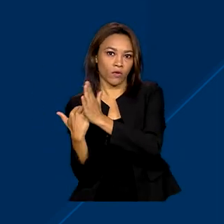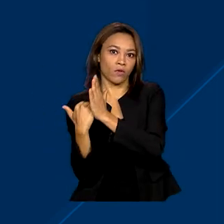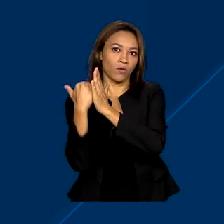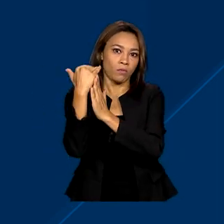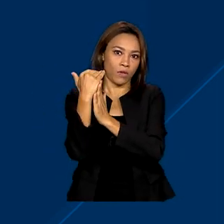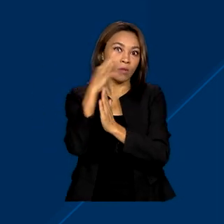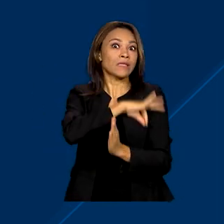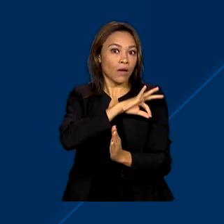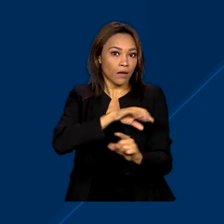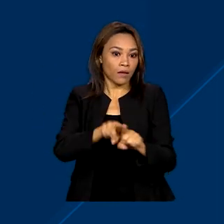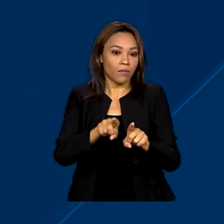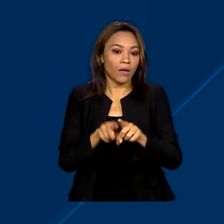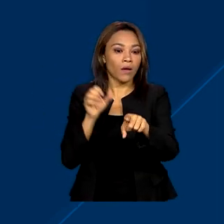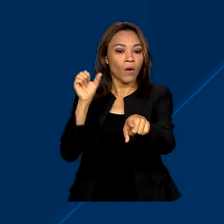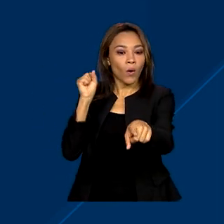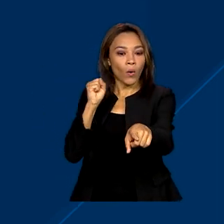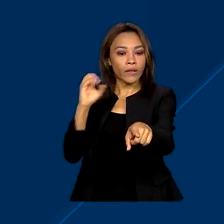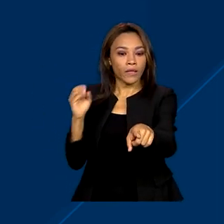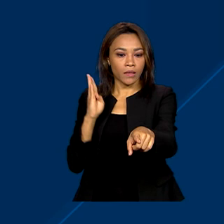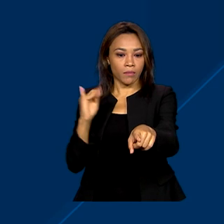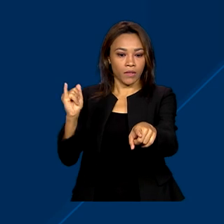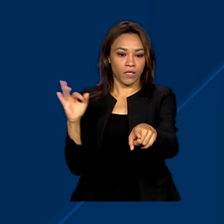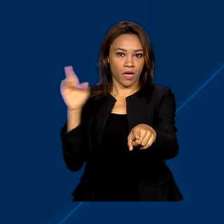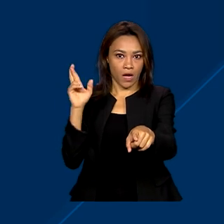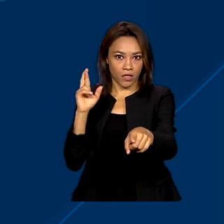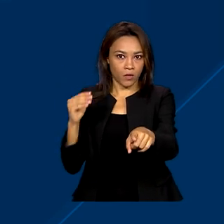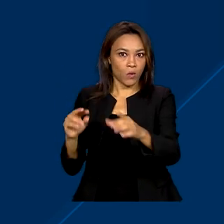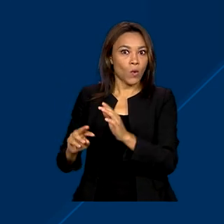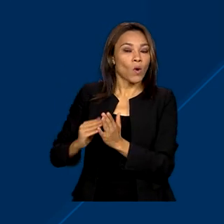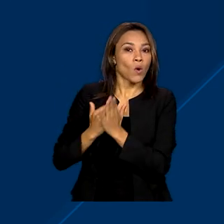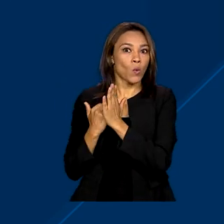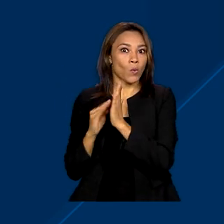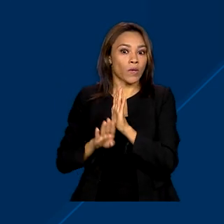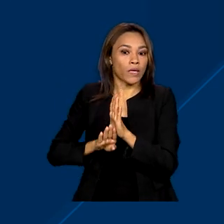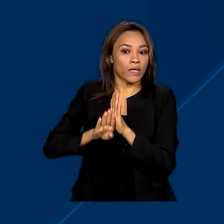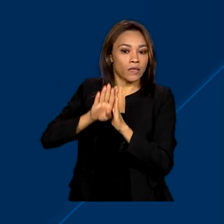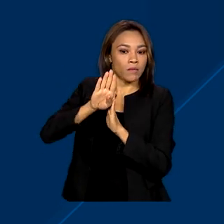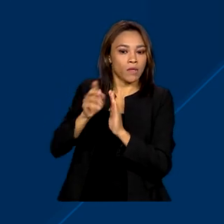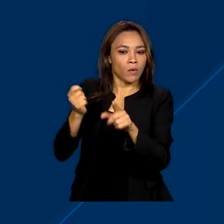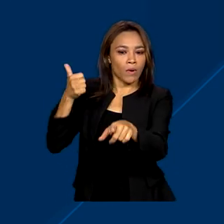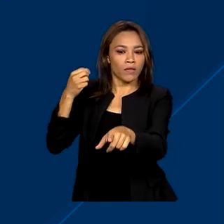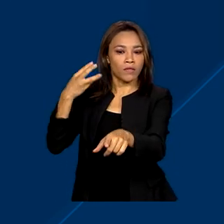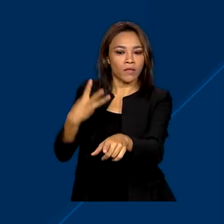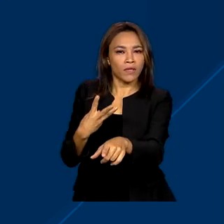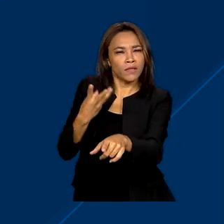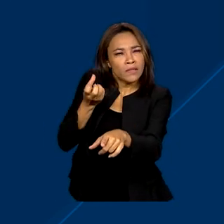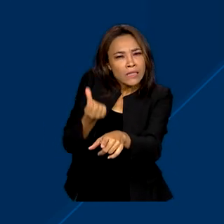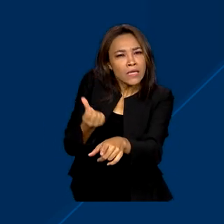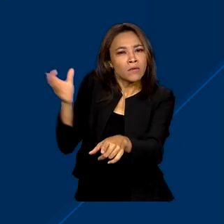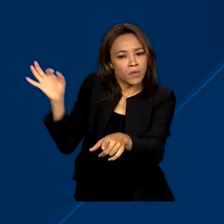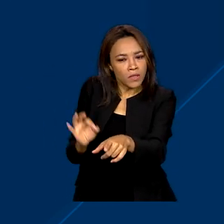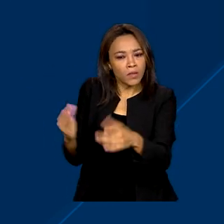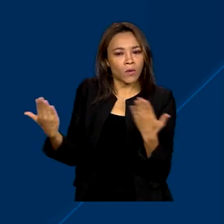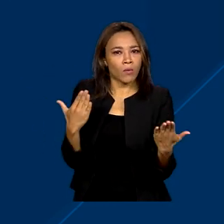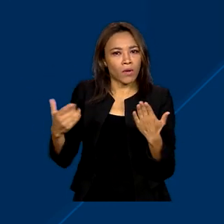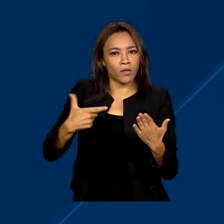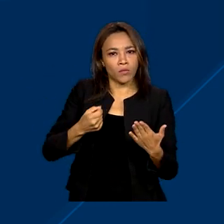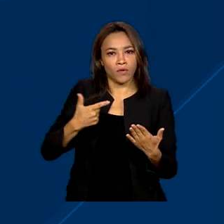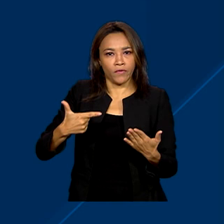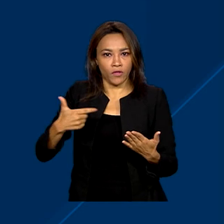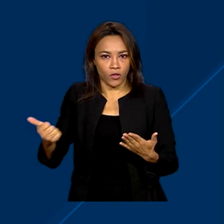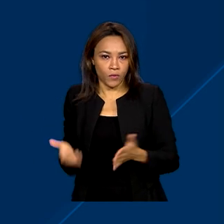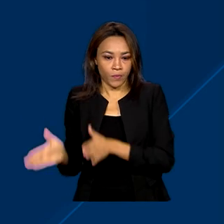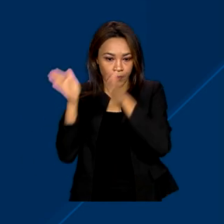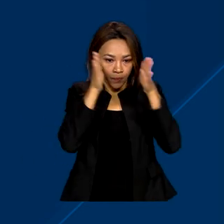2022 80 bilhões de reais, um crescimento de quase 36% em relação a 2021. Já a